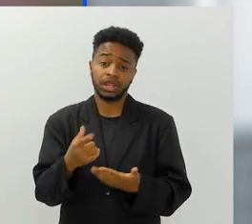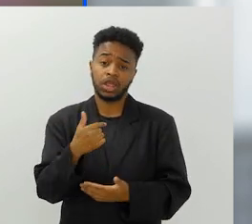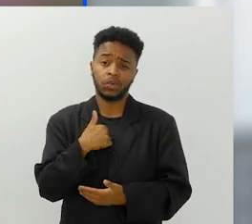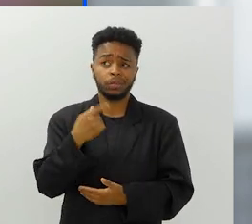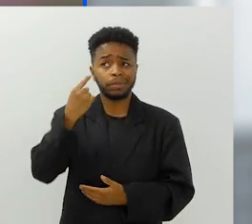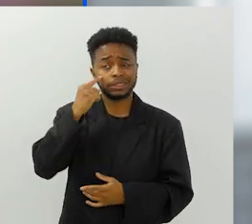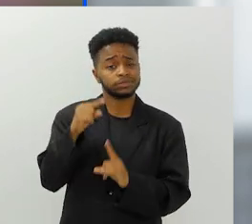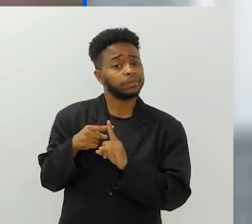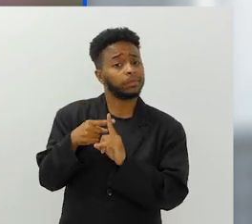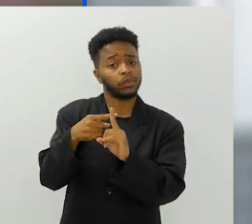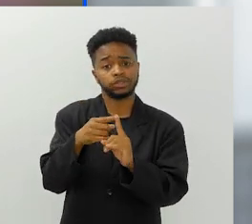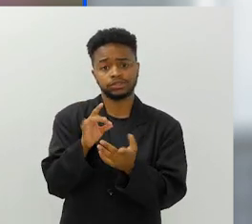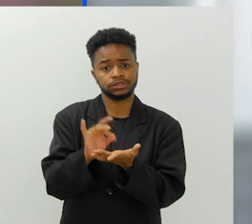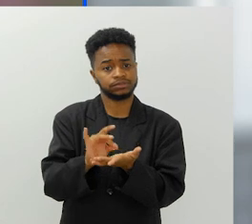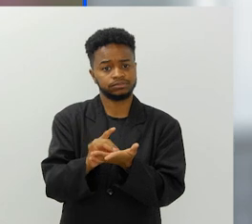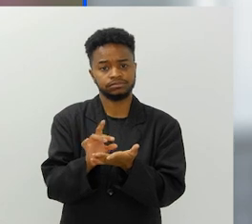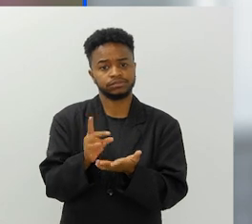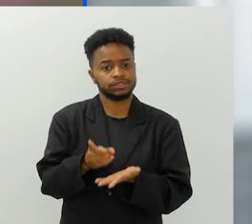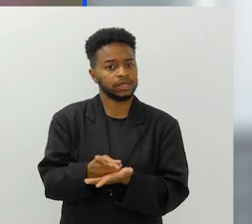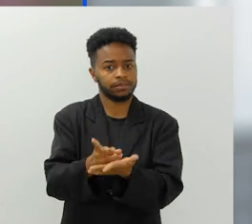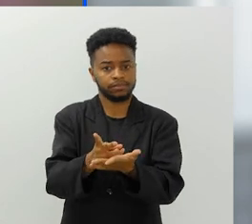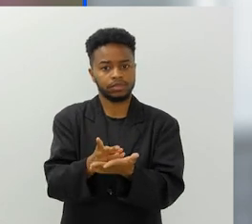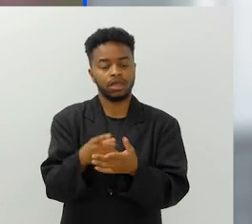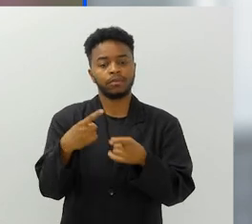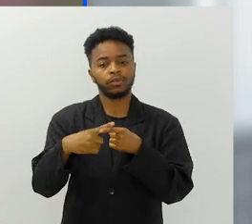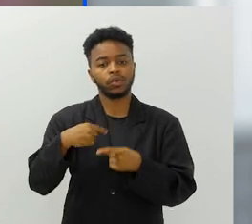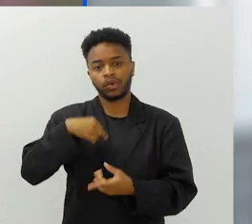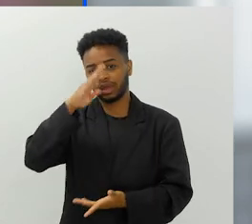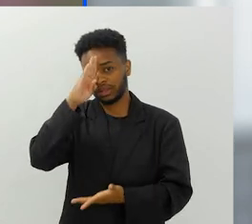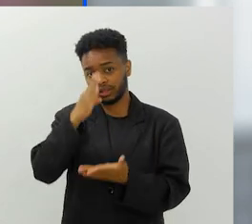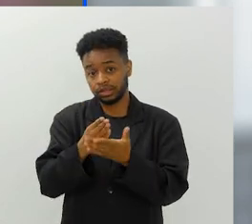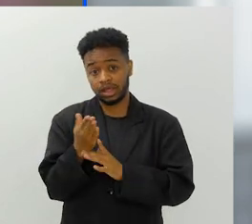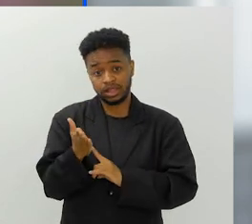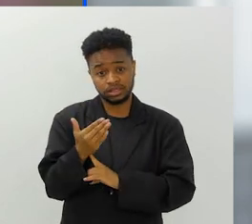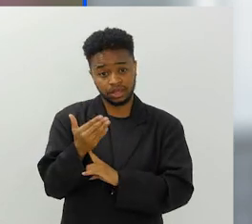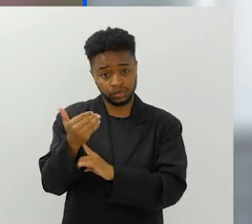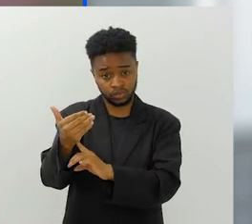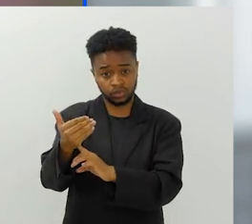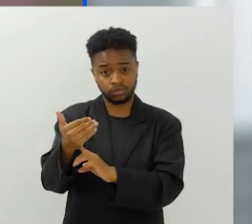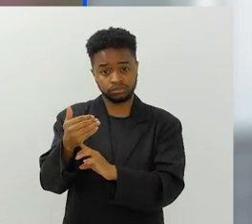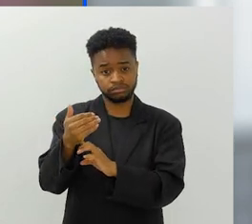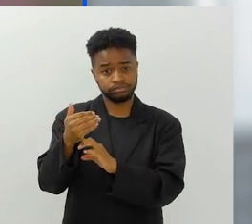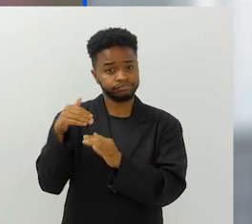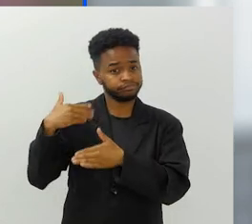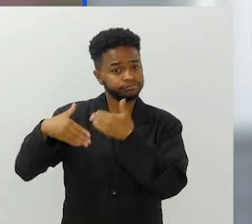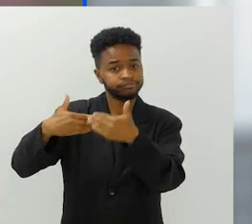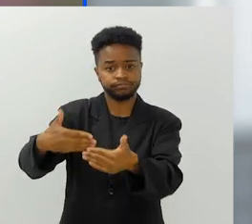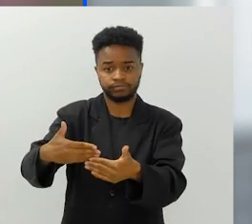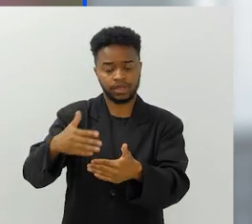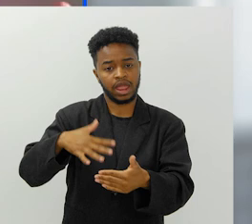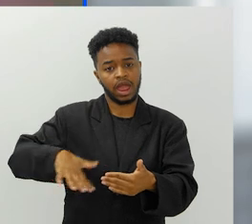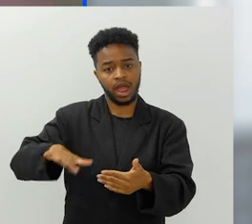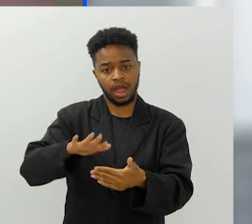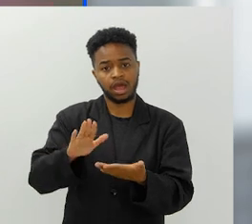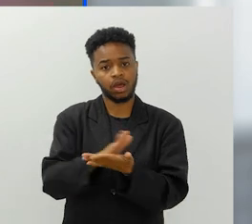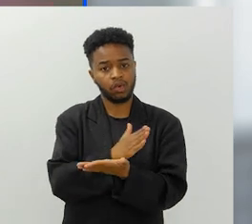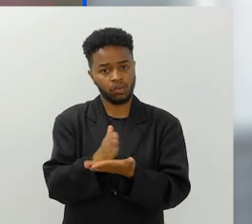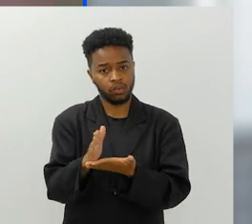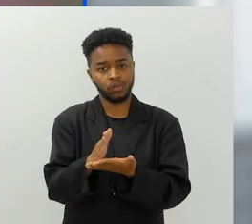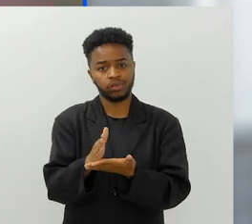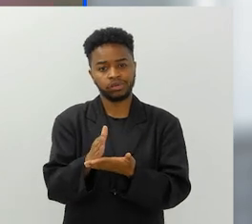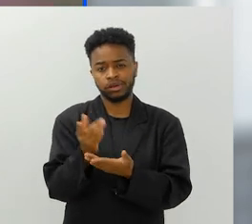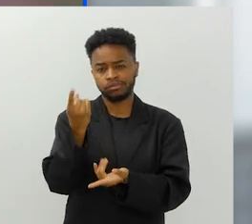certamente, eu sou um otimista, eu acho que a tecnologia, ela avança em algumas